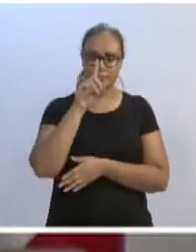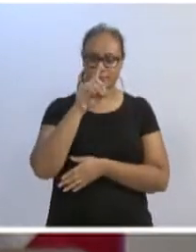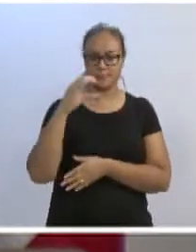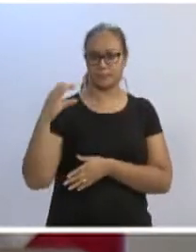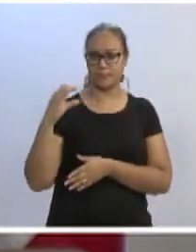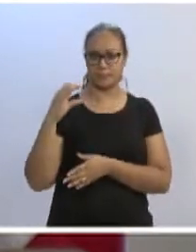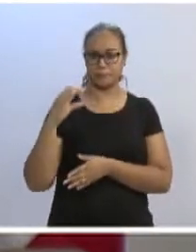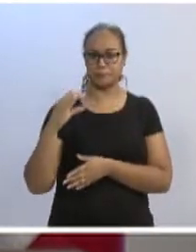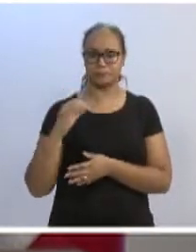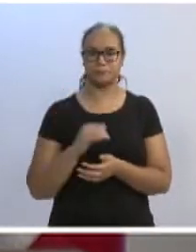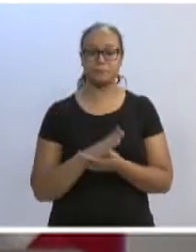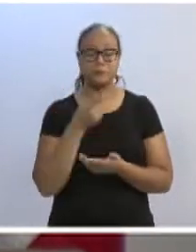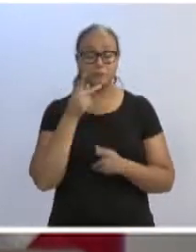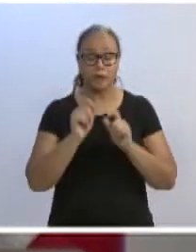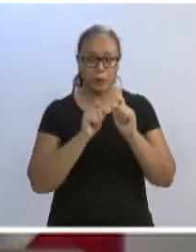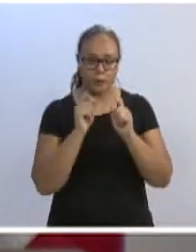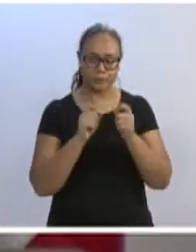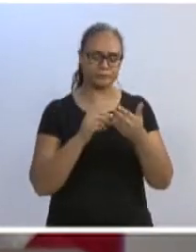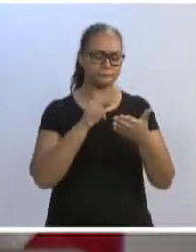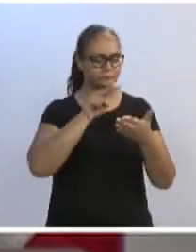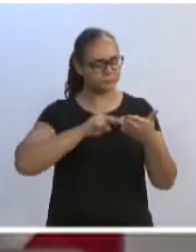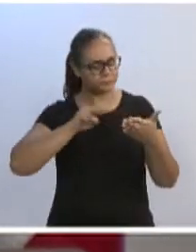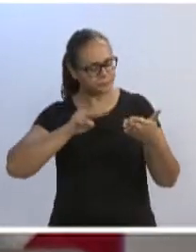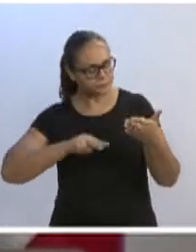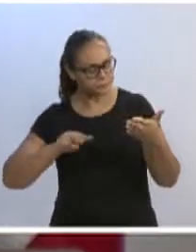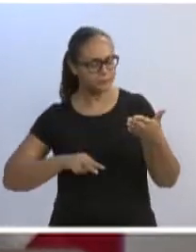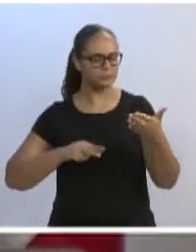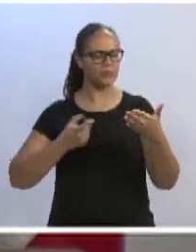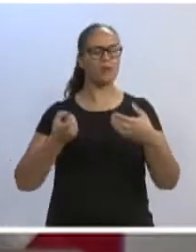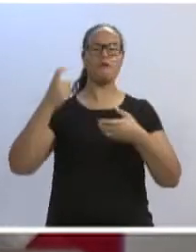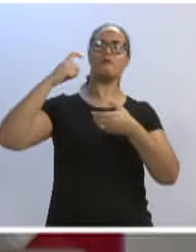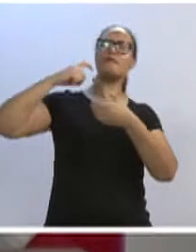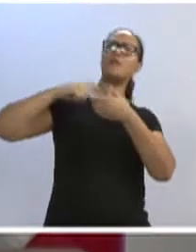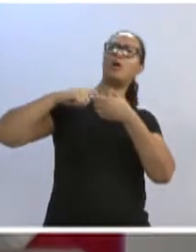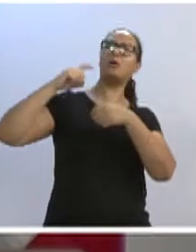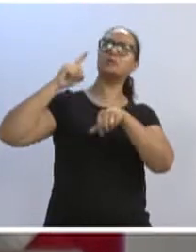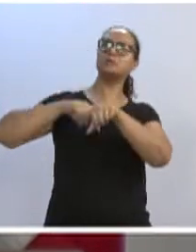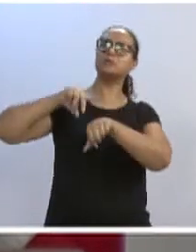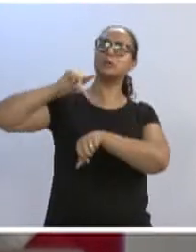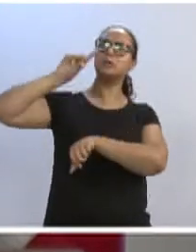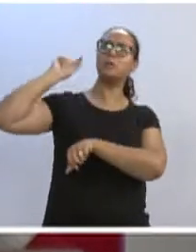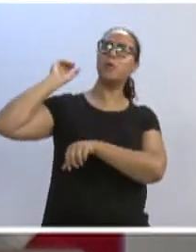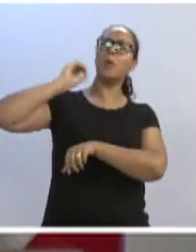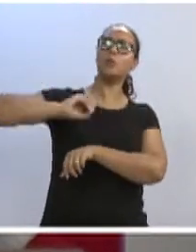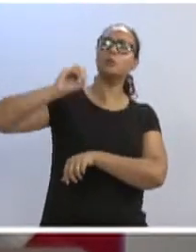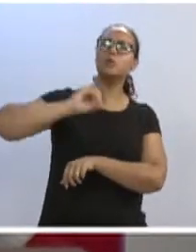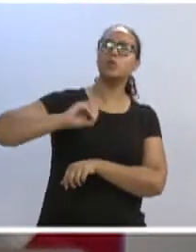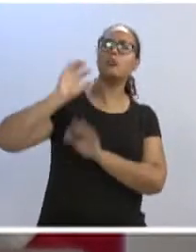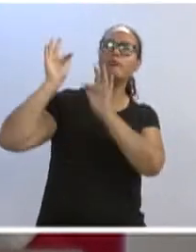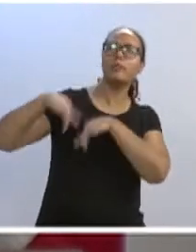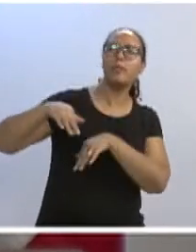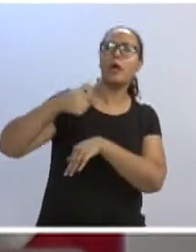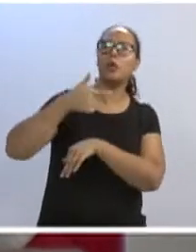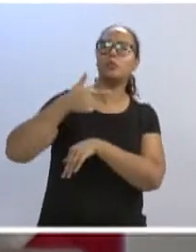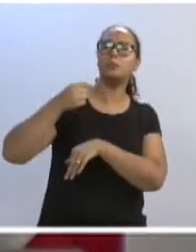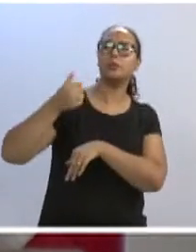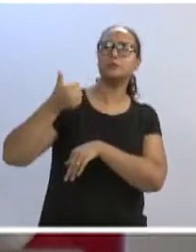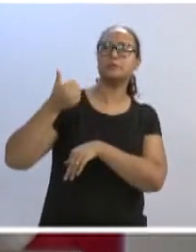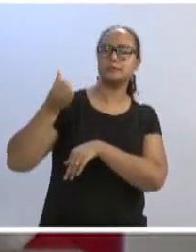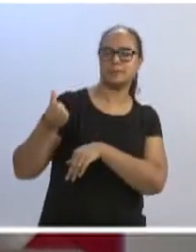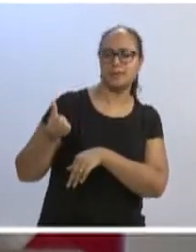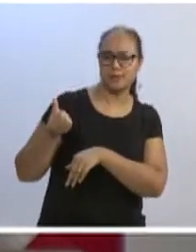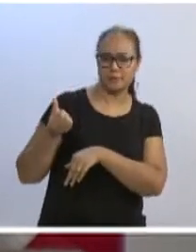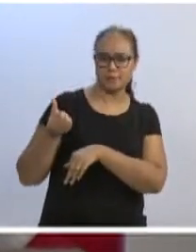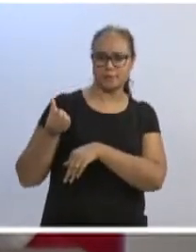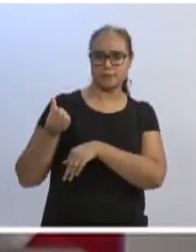Voltemos no tempo. Para o final de outubro de 2016, a Assembleia Legislativa aprovou com os votos